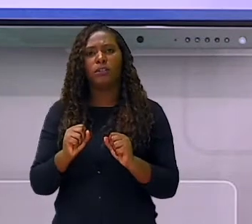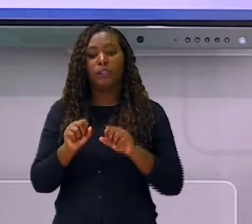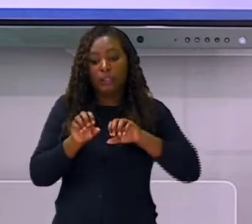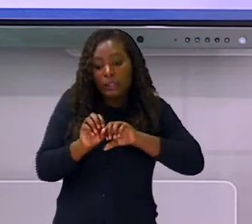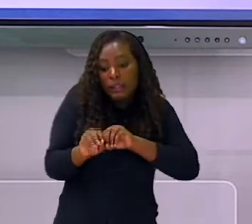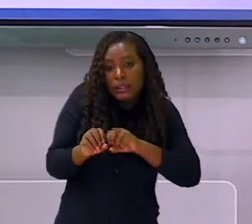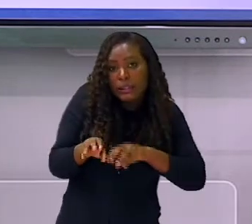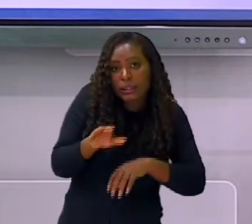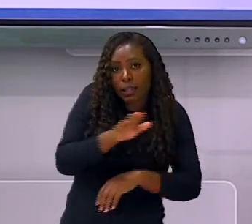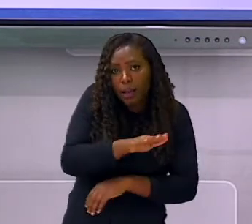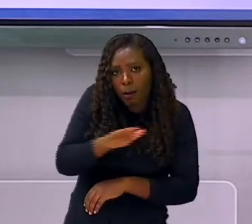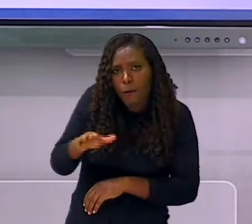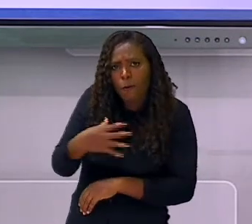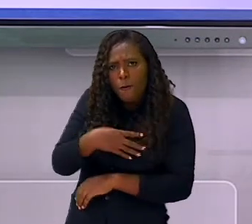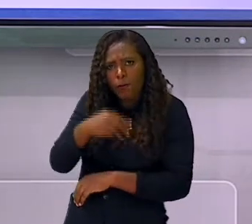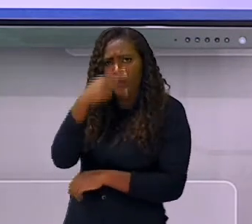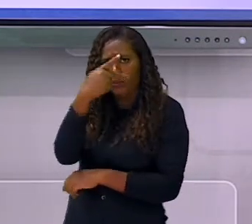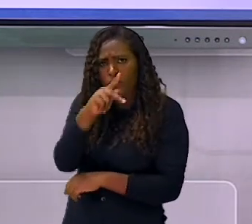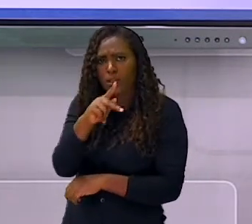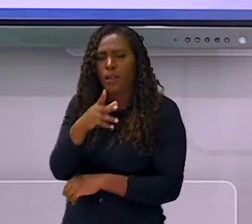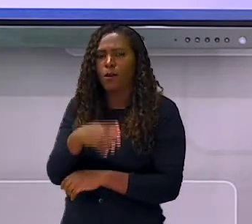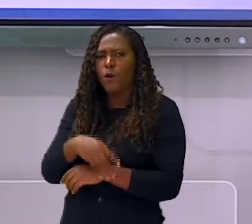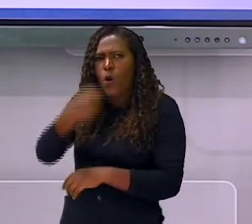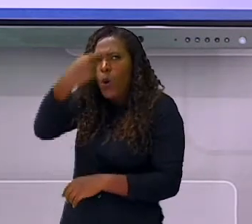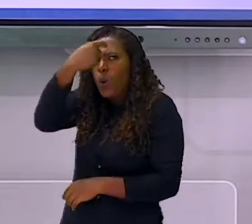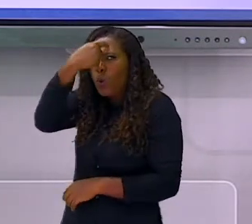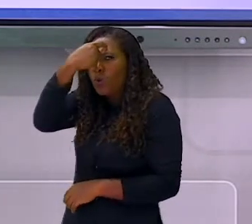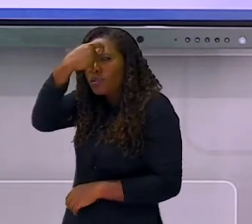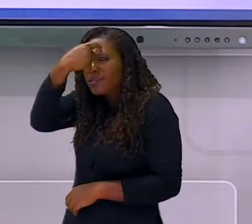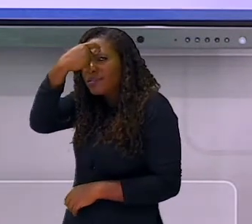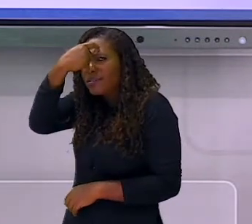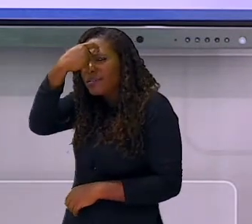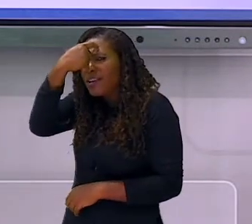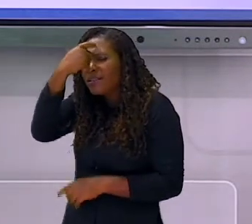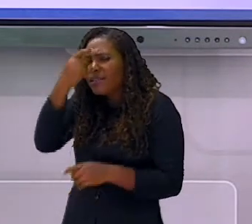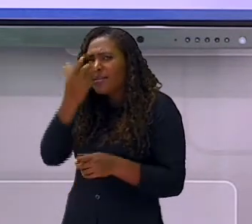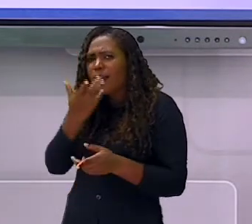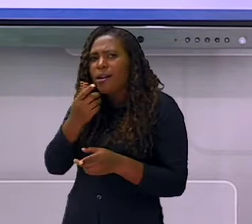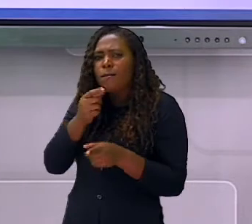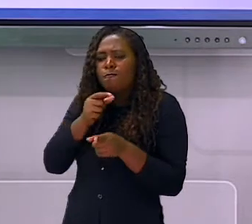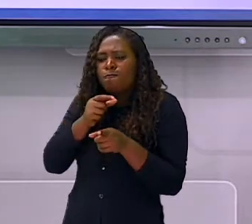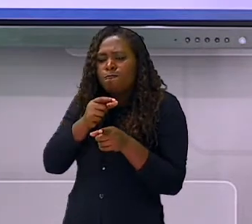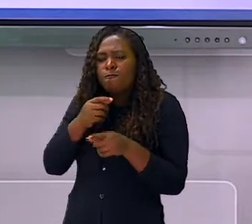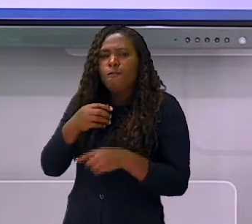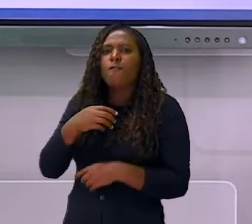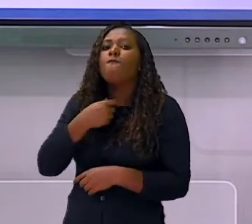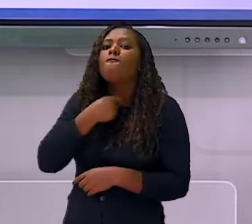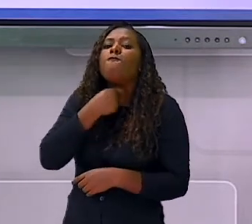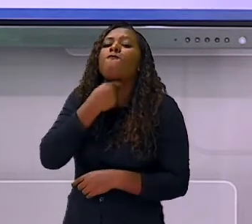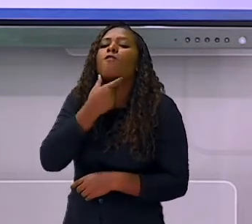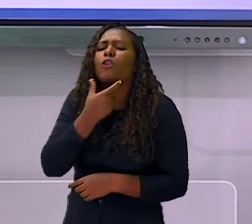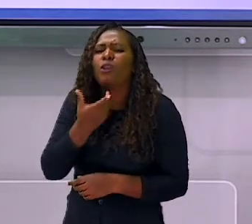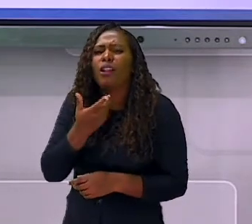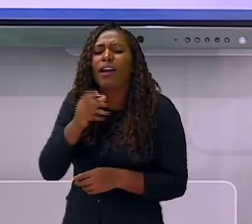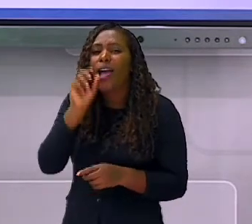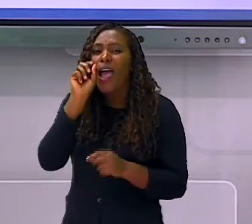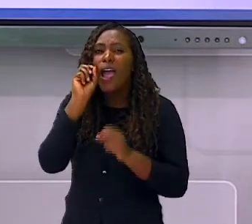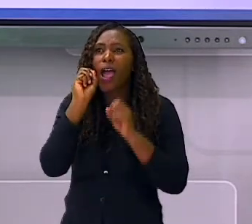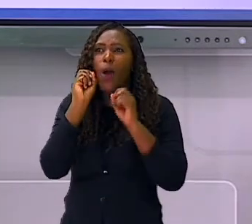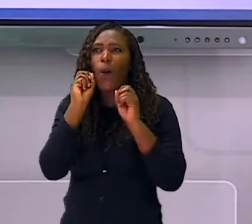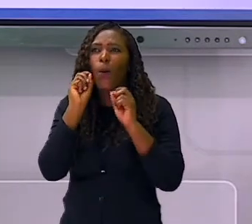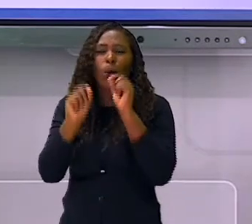com eles a consciência fonológica, que é a capacidade de identificar os fonemas, que são os sons da nossa fala, e